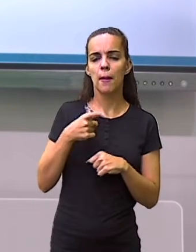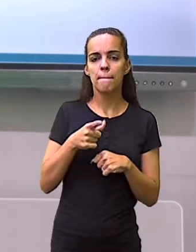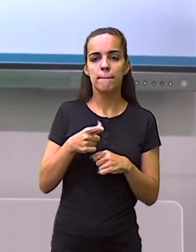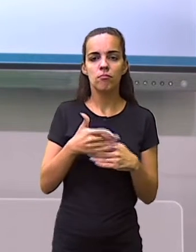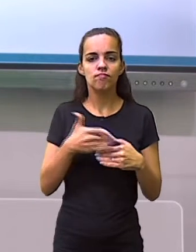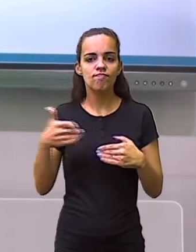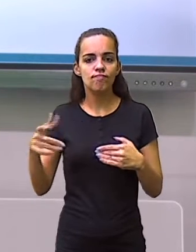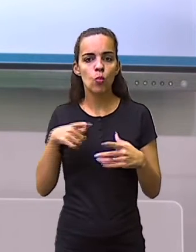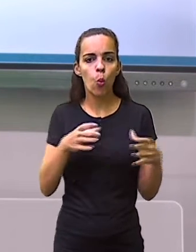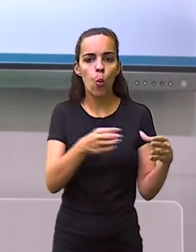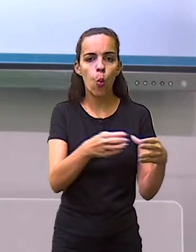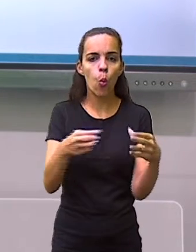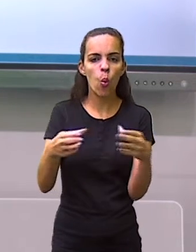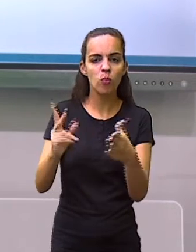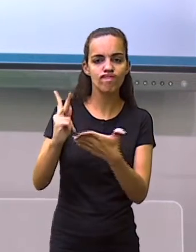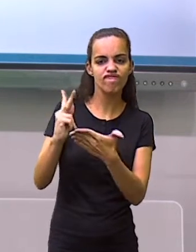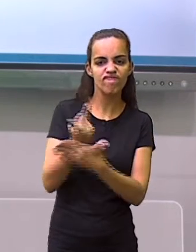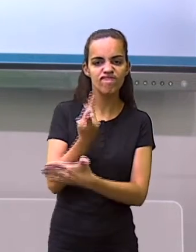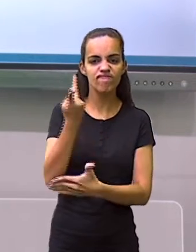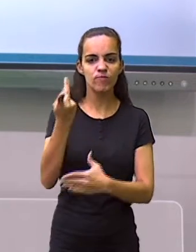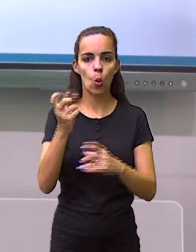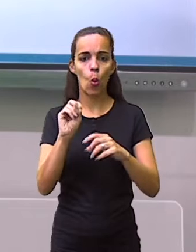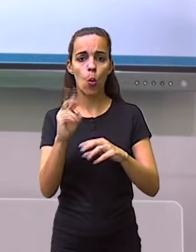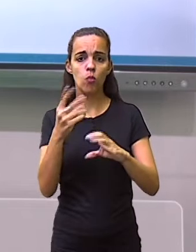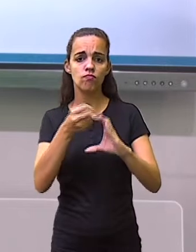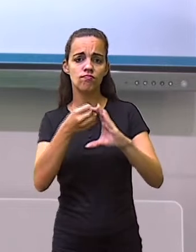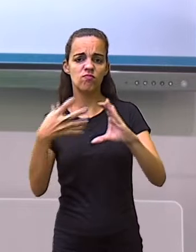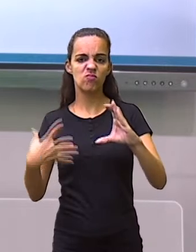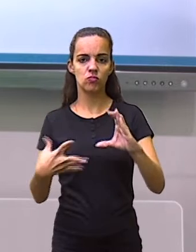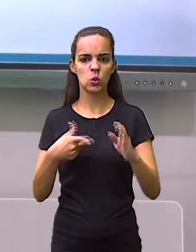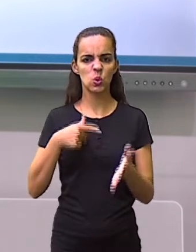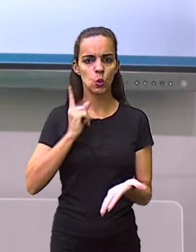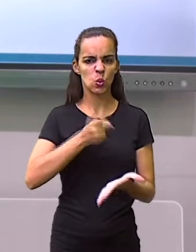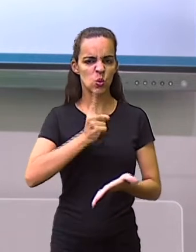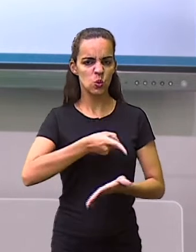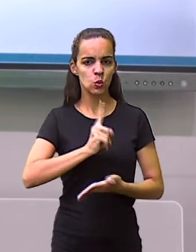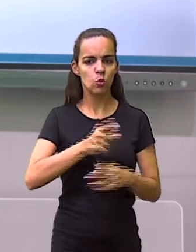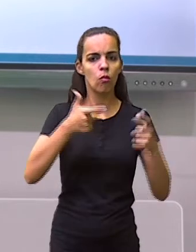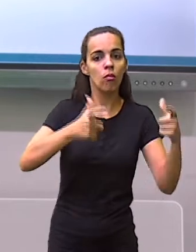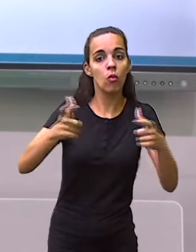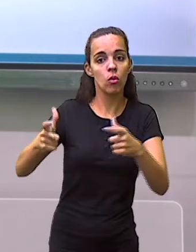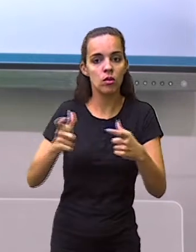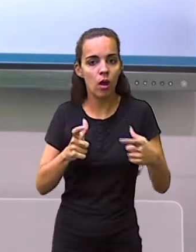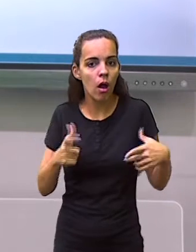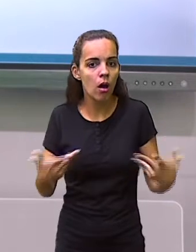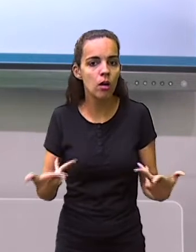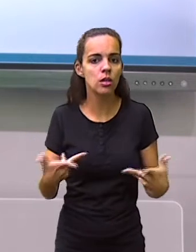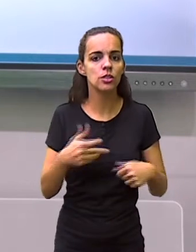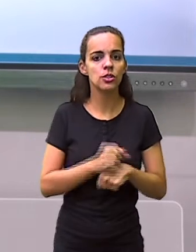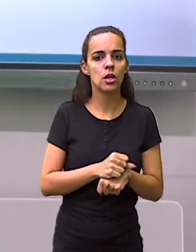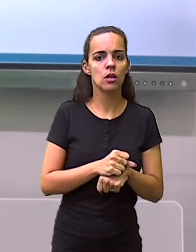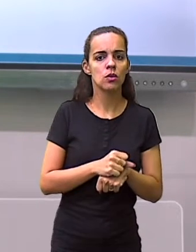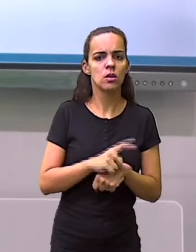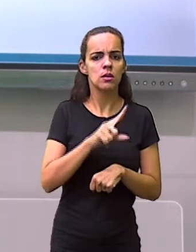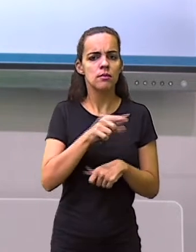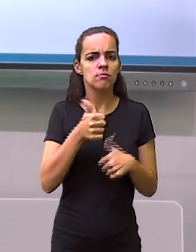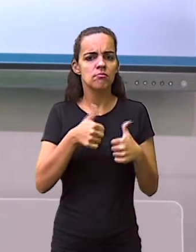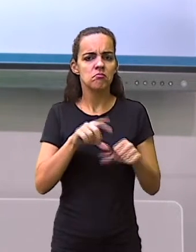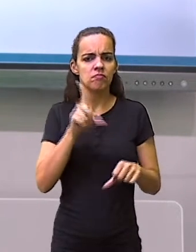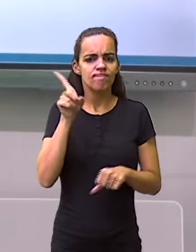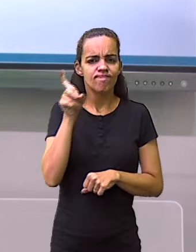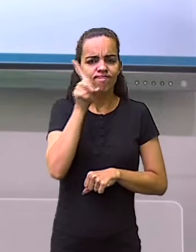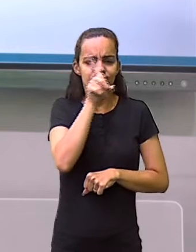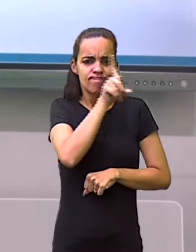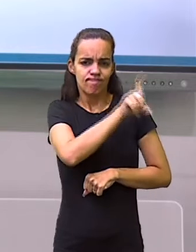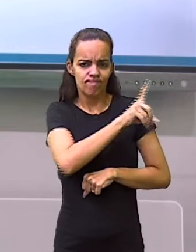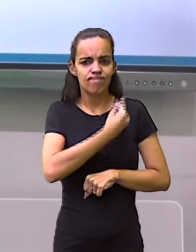acontecimento ou características dominantes nesta localidade que tornam a vida das